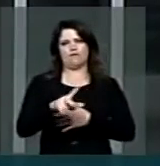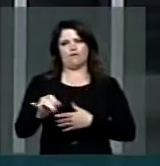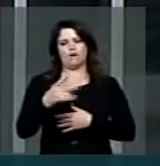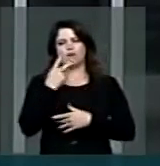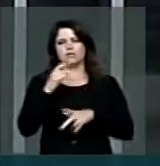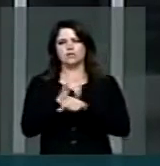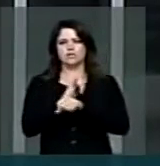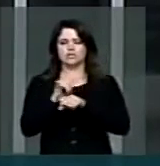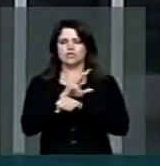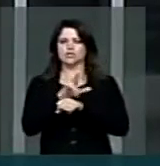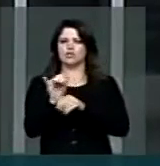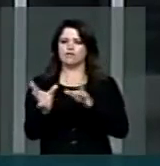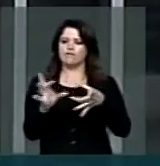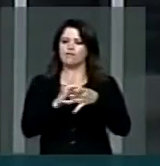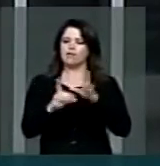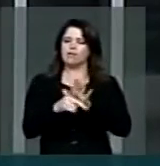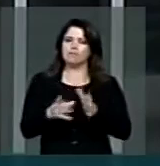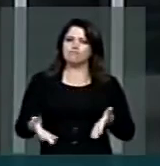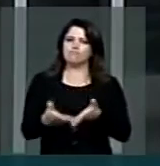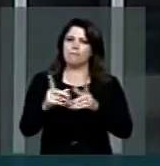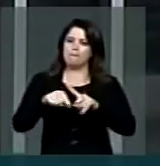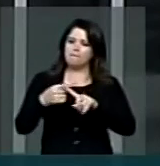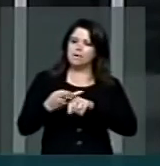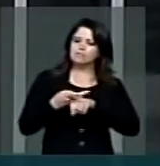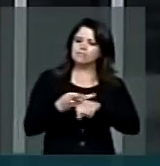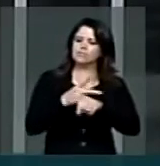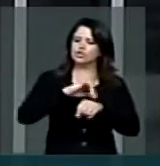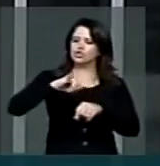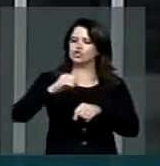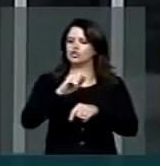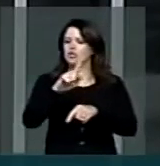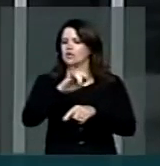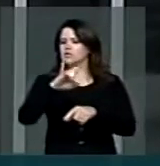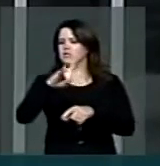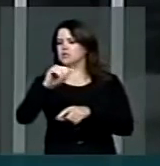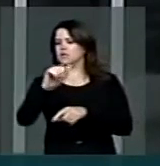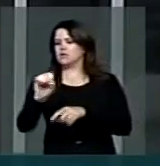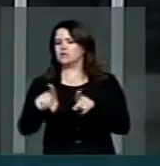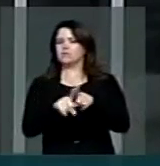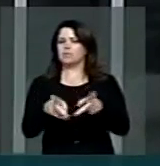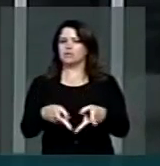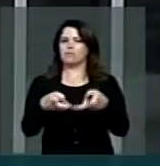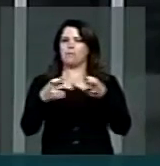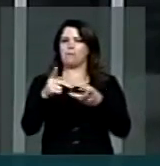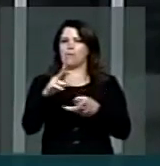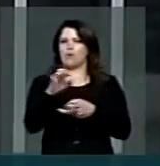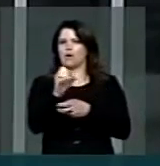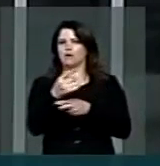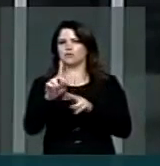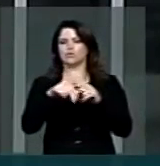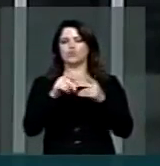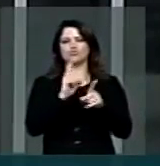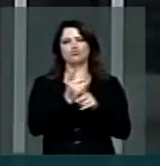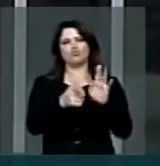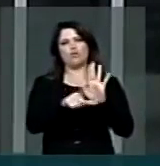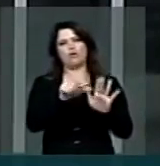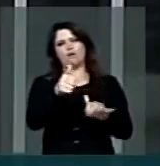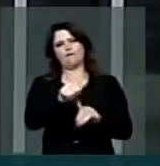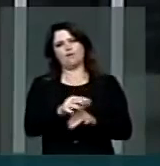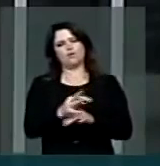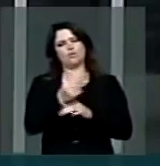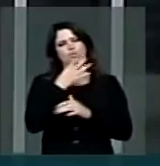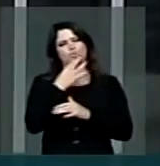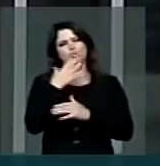estratégia envolve o estímulo à busca de novas jazidas, bem como a exploração daquelas já avaliadas e